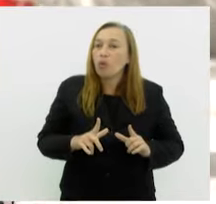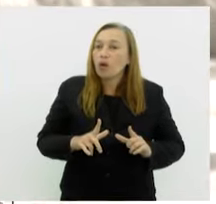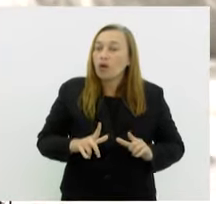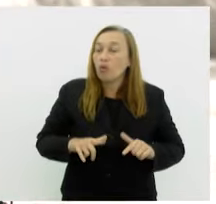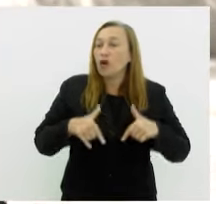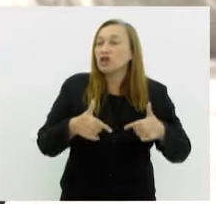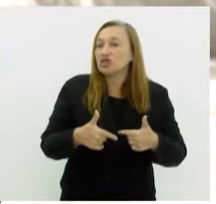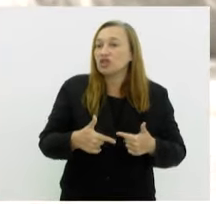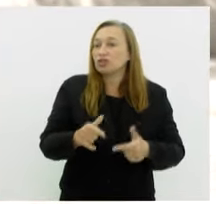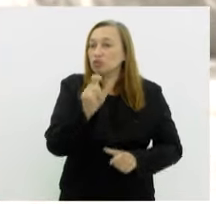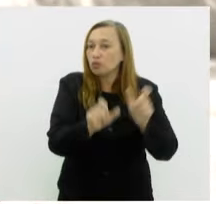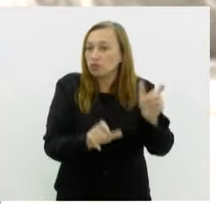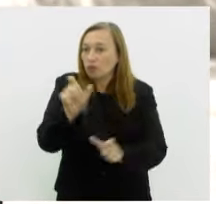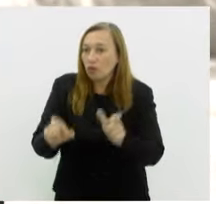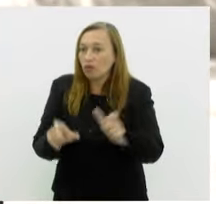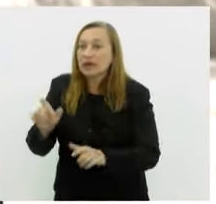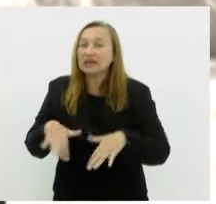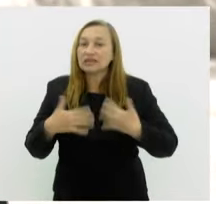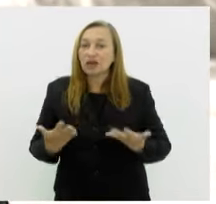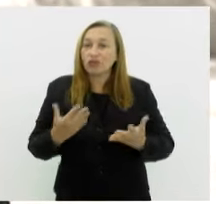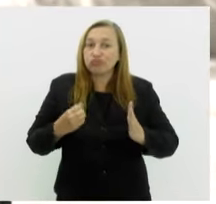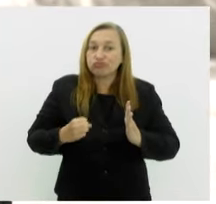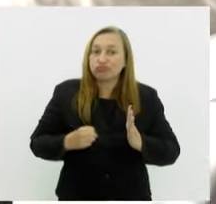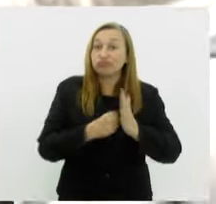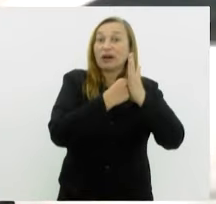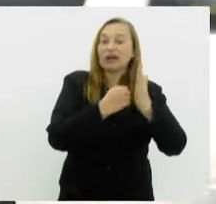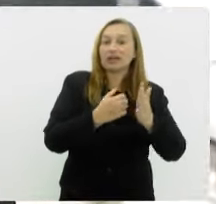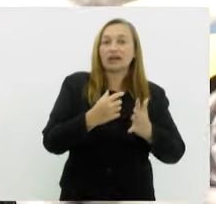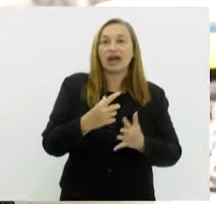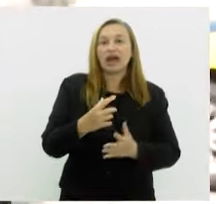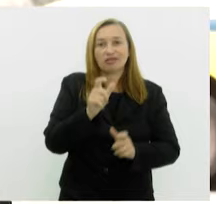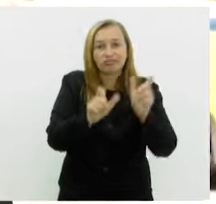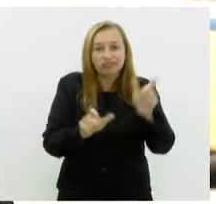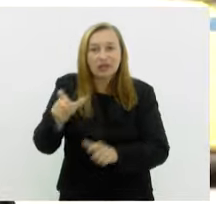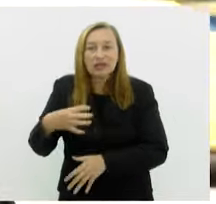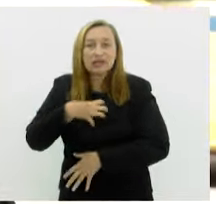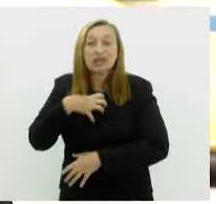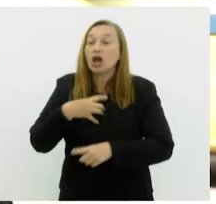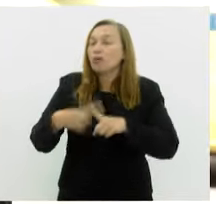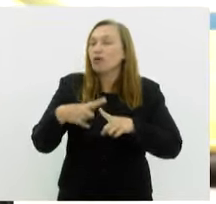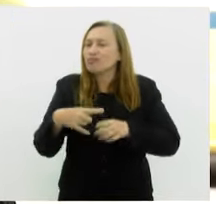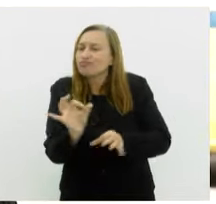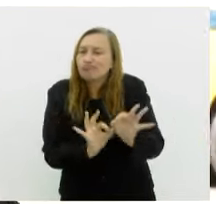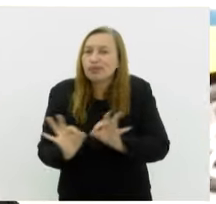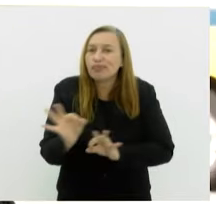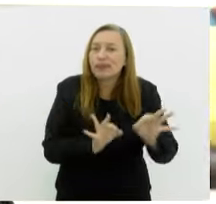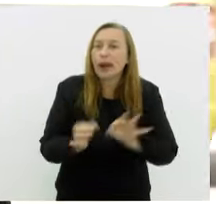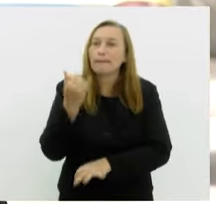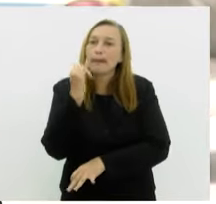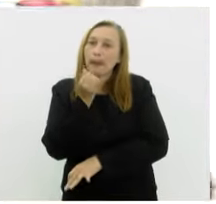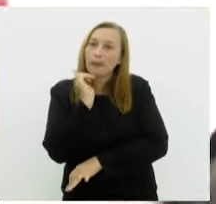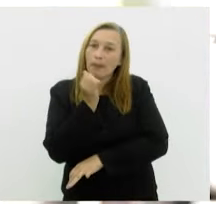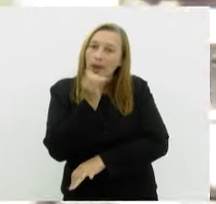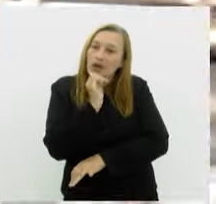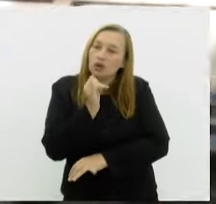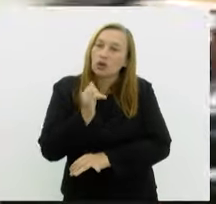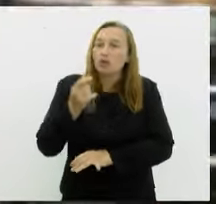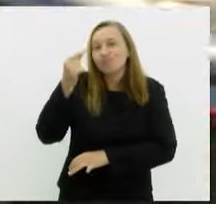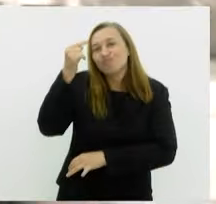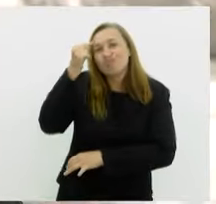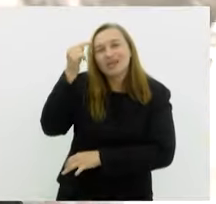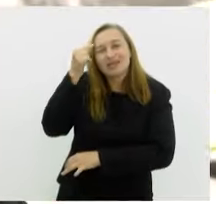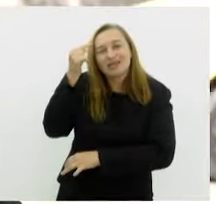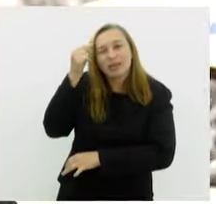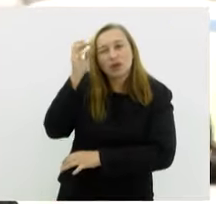Então, a galera sai muito impactada, né? Porque a gente elabora com essas narrativas um processo de reflexão,